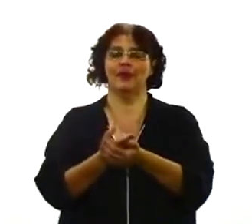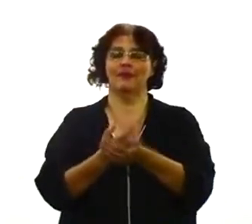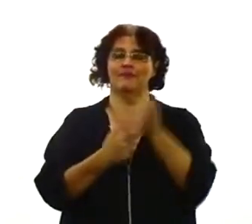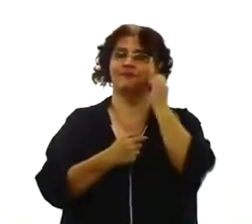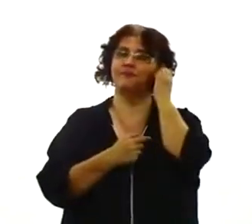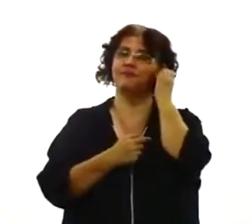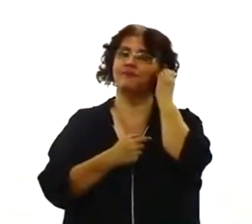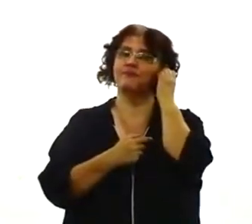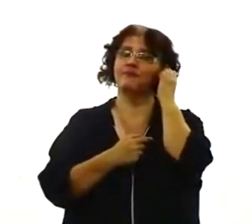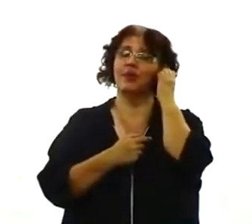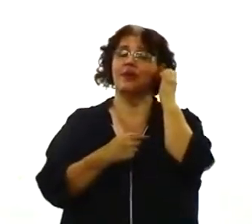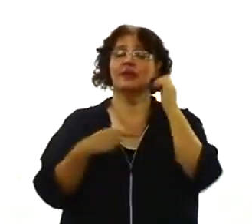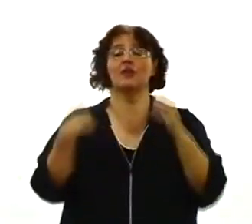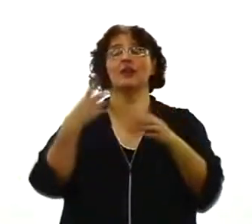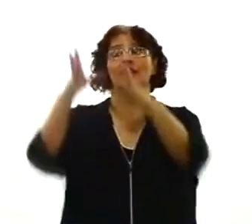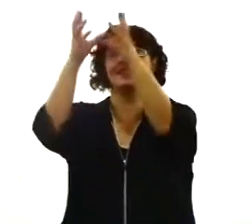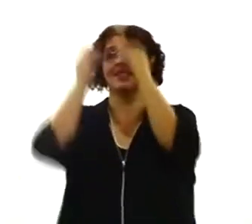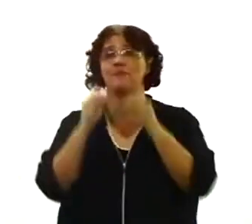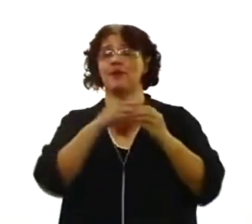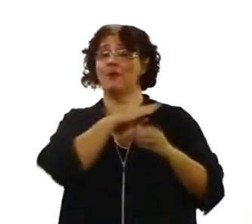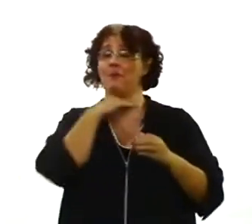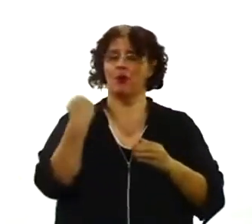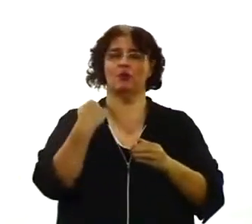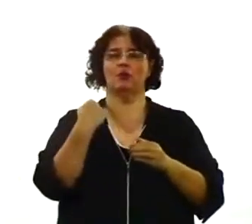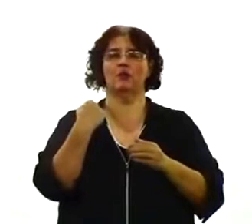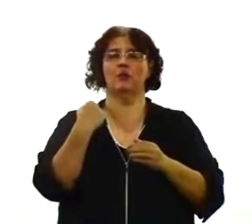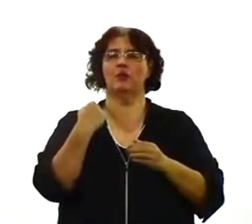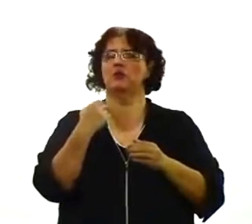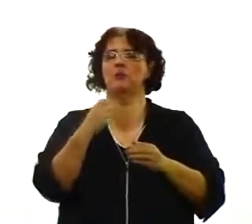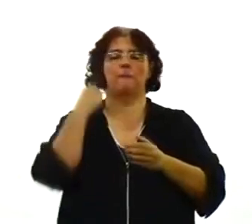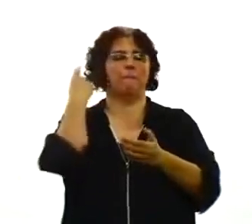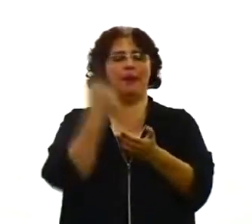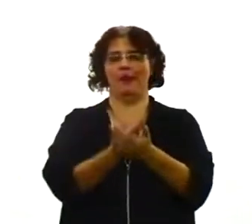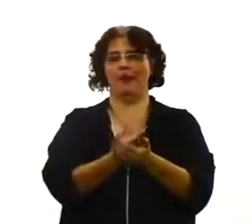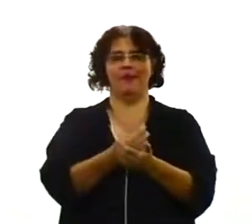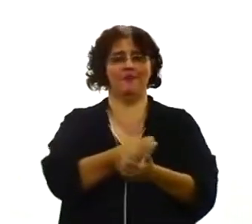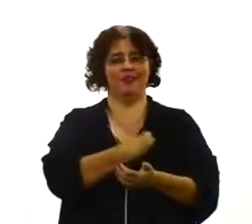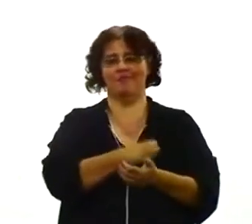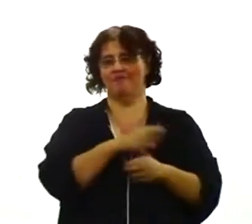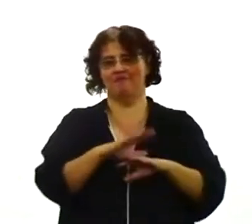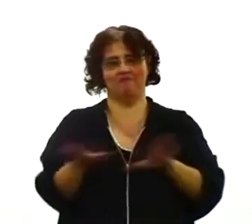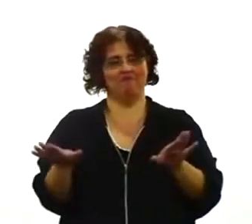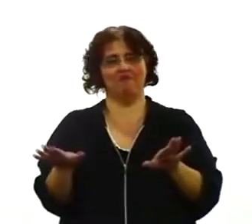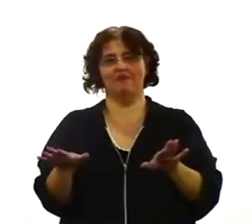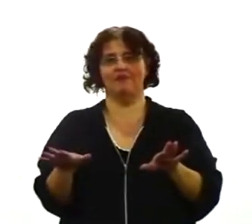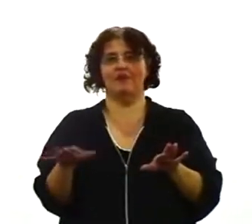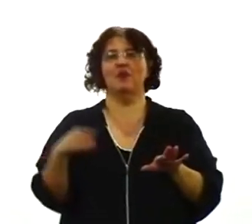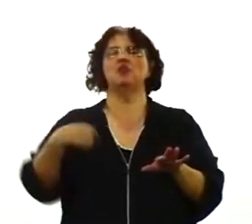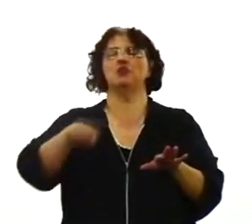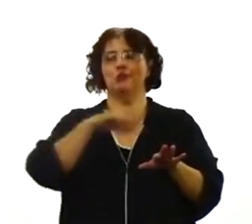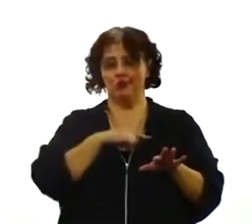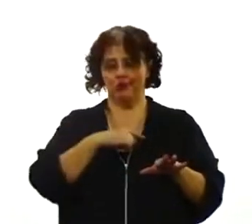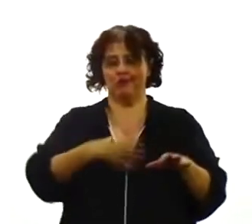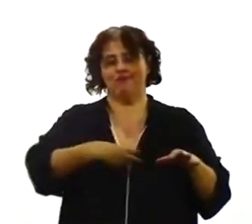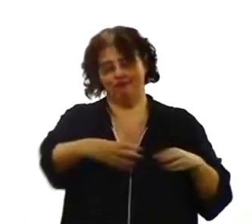Por imputação, nós recebemos isso de Adão. E não adianta dizer, não estava lá. Não adianta. Porque nós herdamos